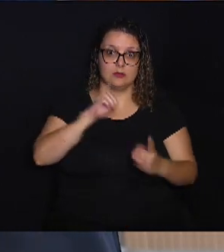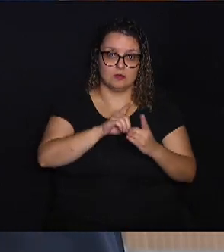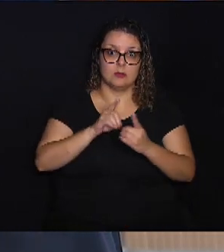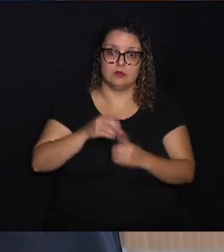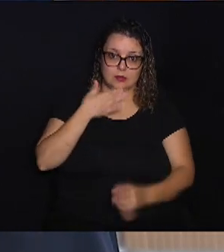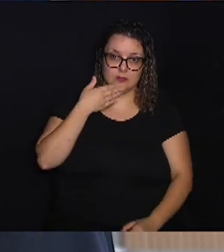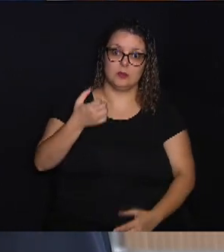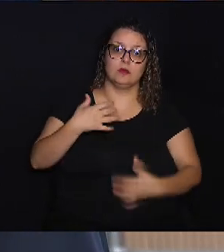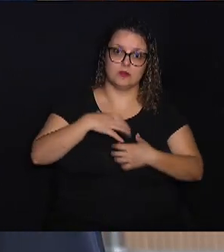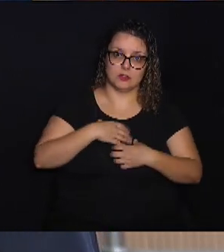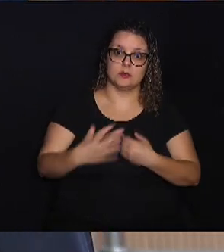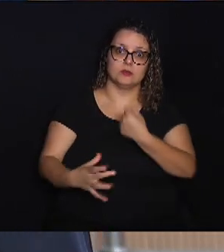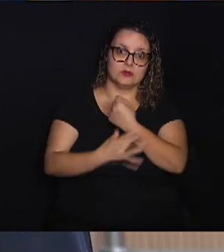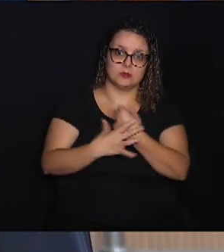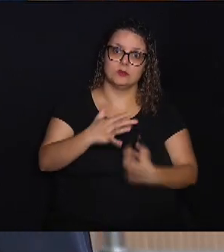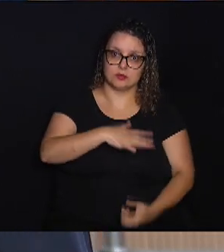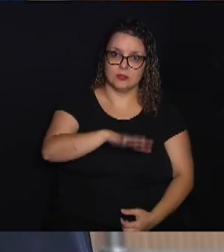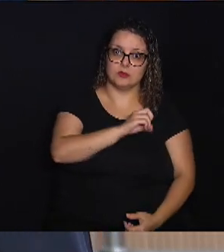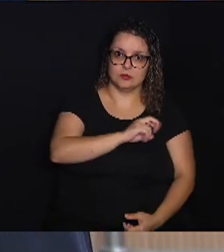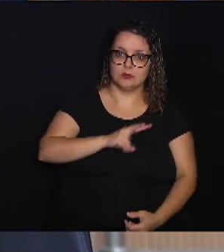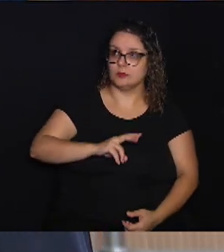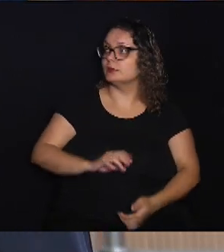ainda mais a sensação de segurança lá no Distrito.